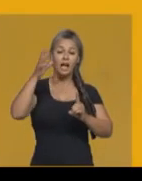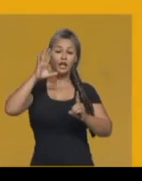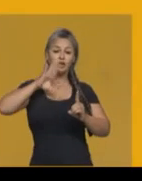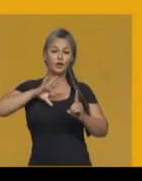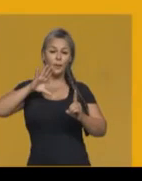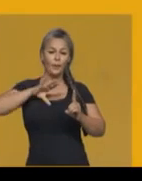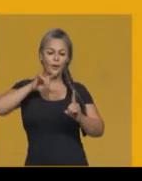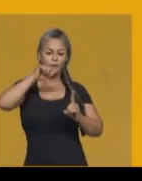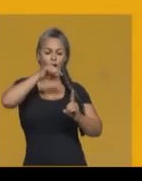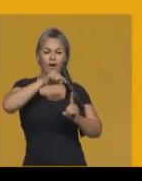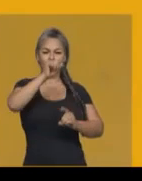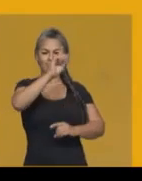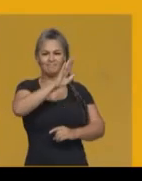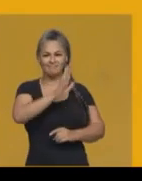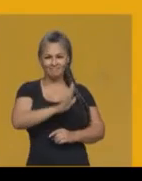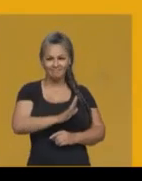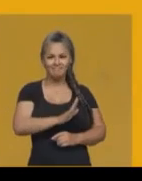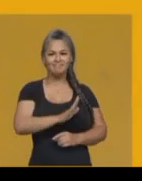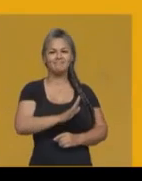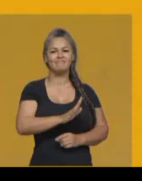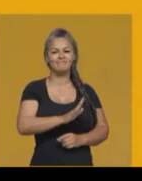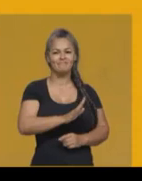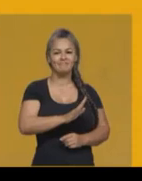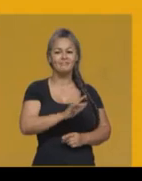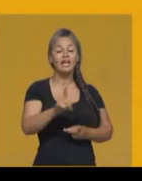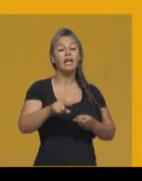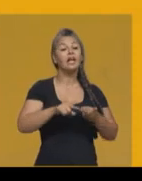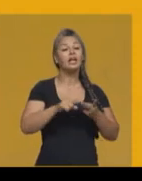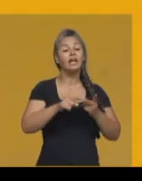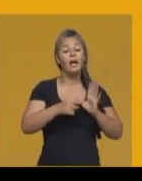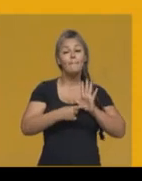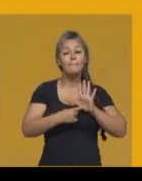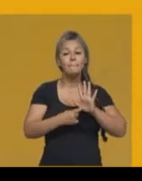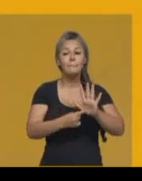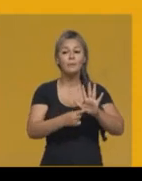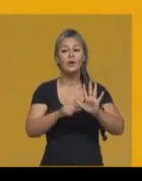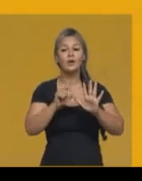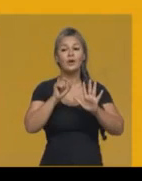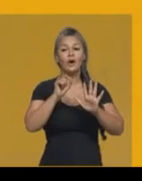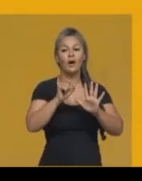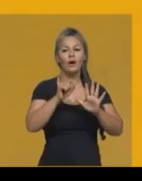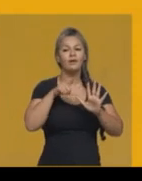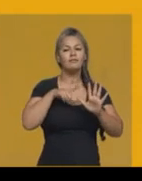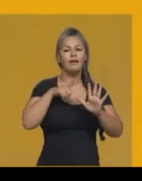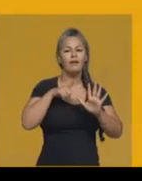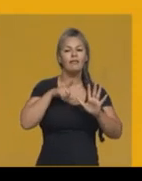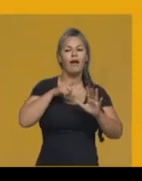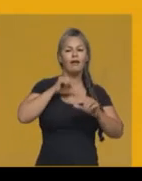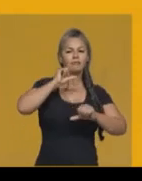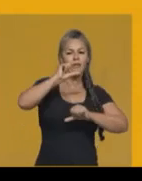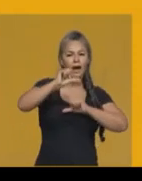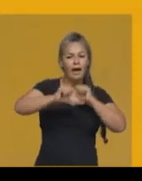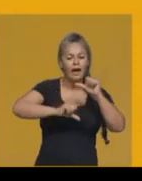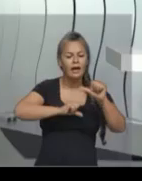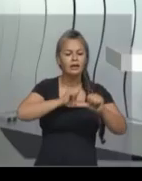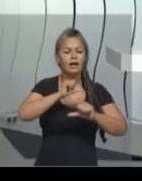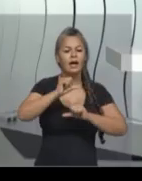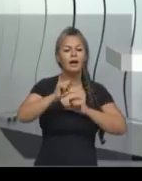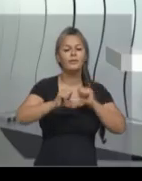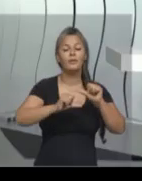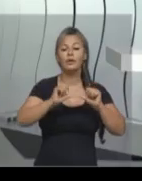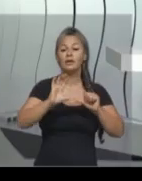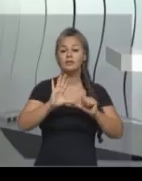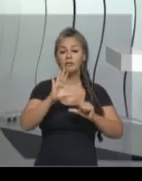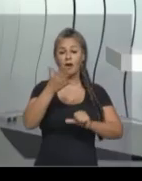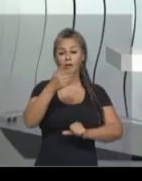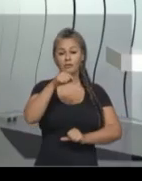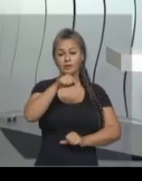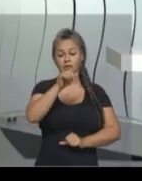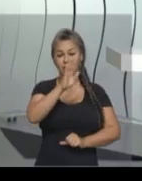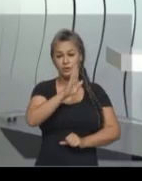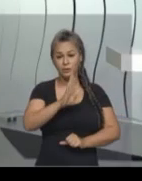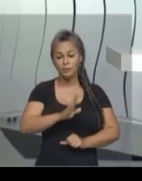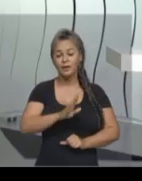levou à proclamação da independência em 7 de setembro de 1822.